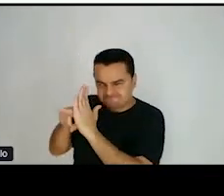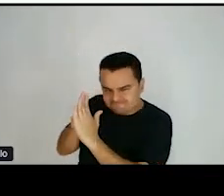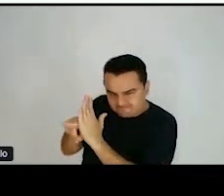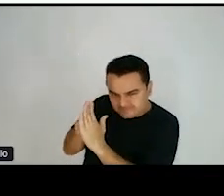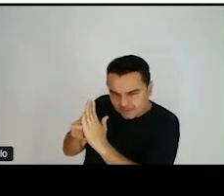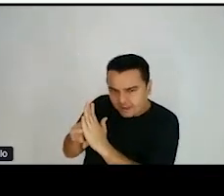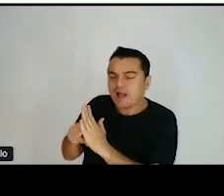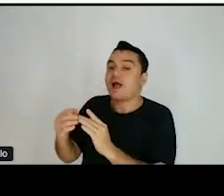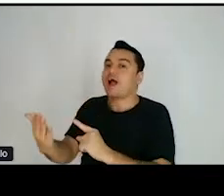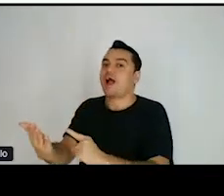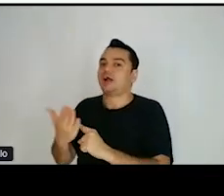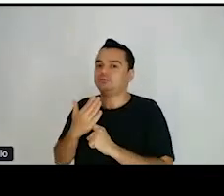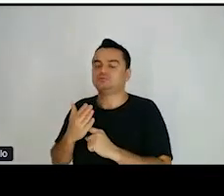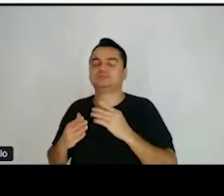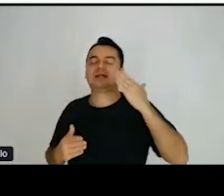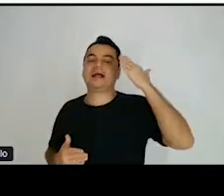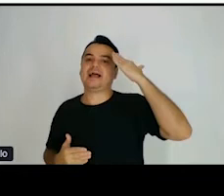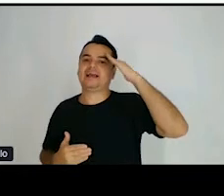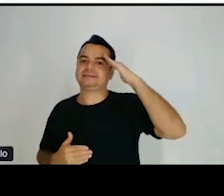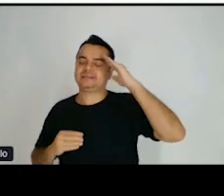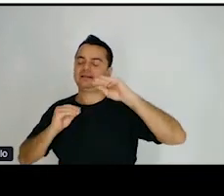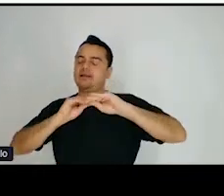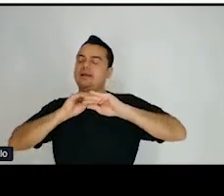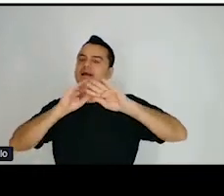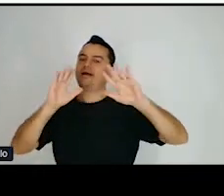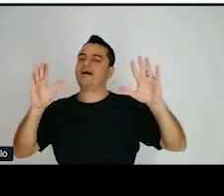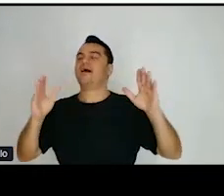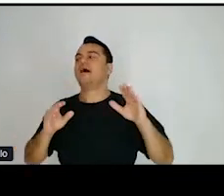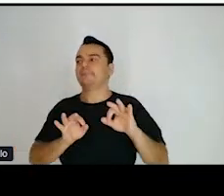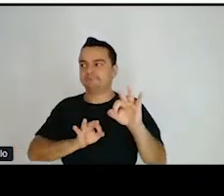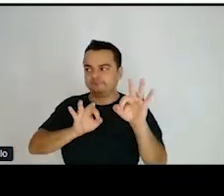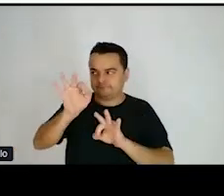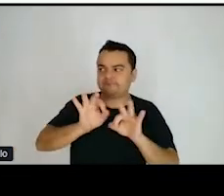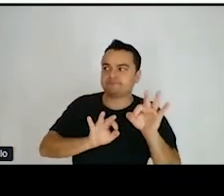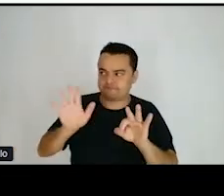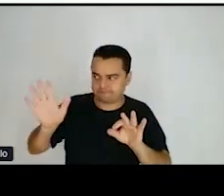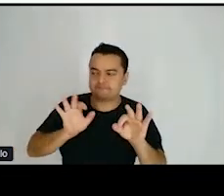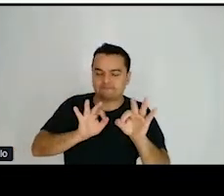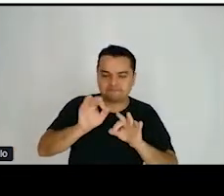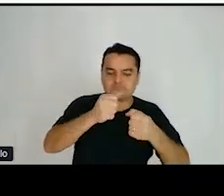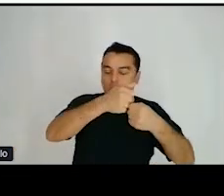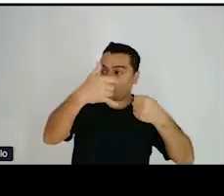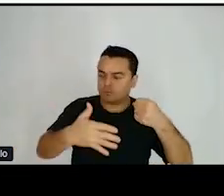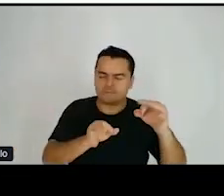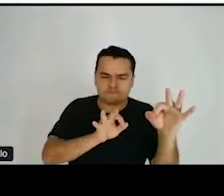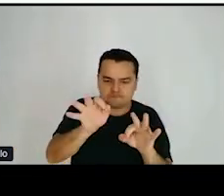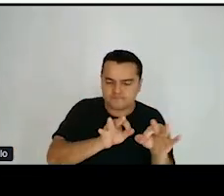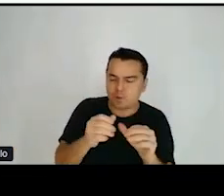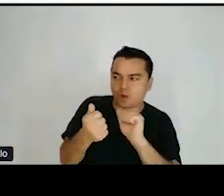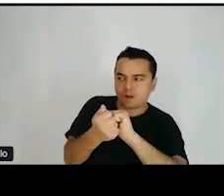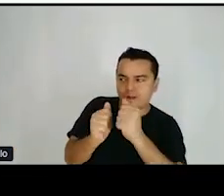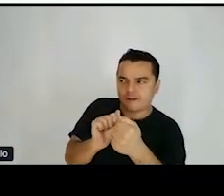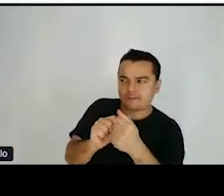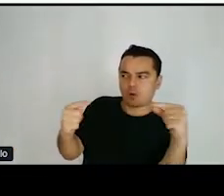e conseguindo projetar melhor o nosso conteúdo para o público que a gente quer atingir.